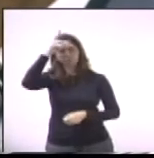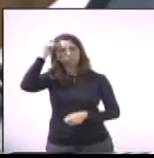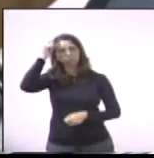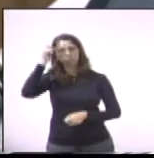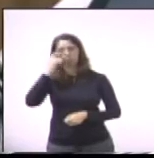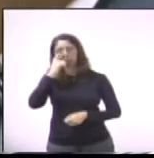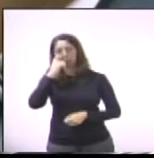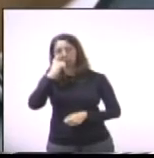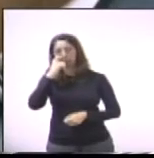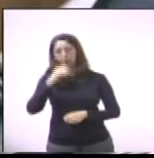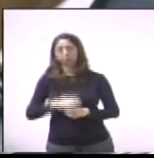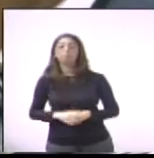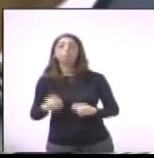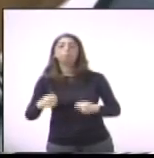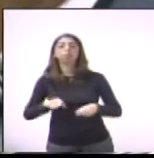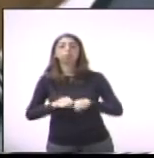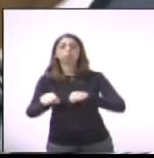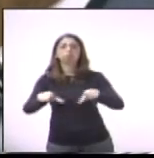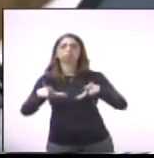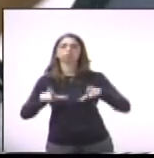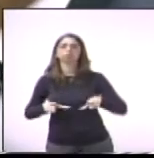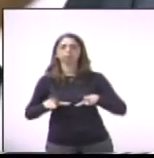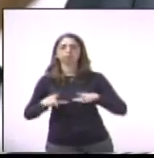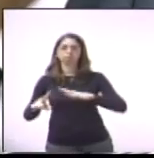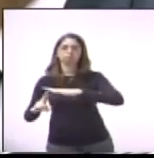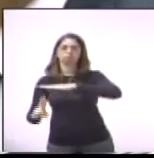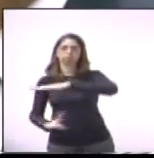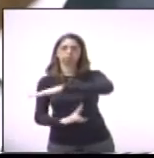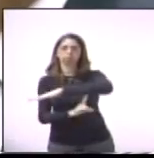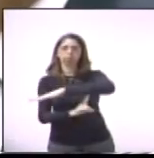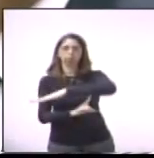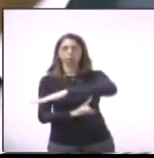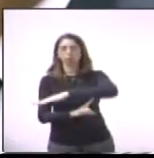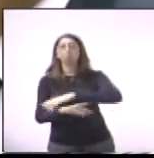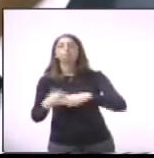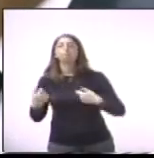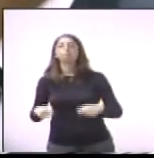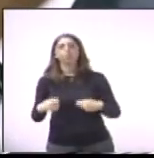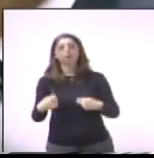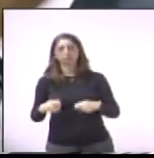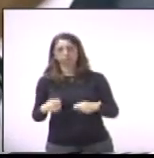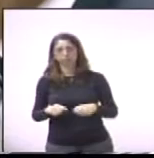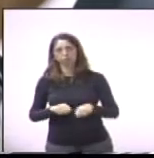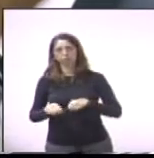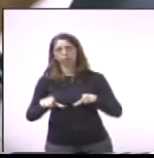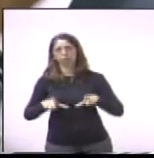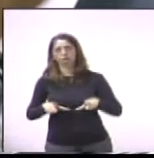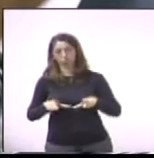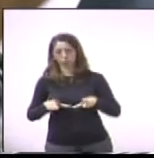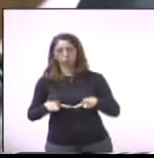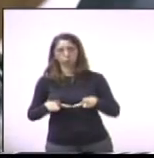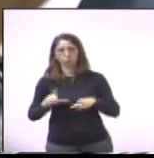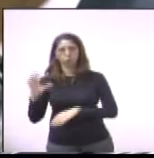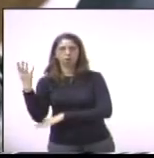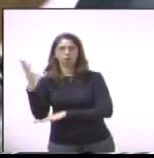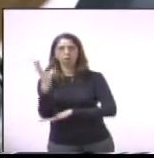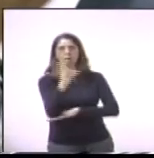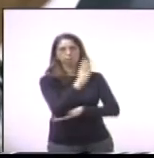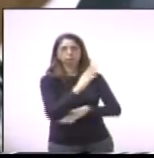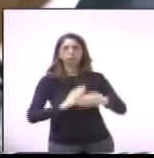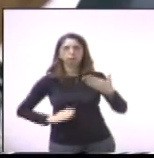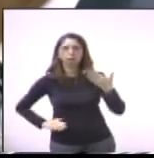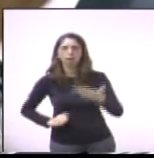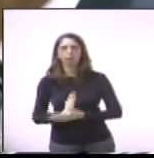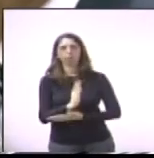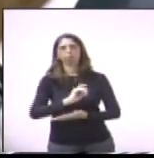licença ambiental, não se faz a ponte. Cobrar o empenho do executivo para que consiga